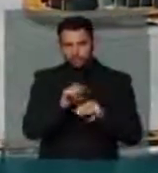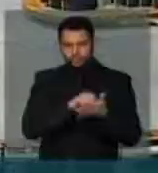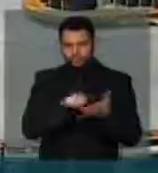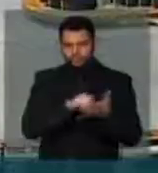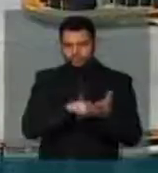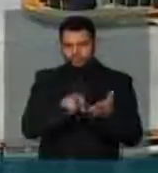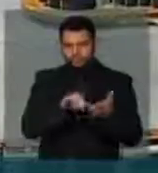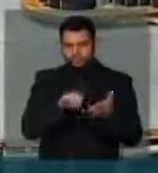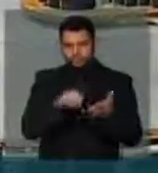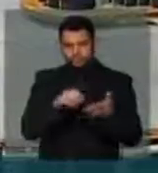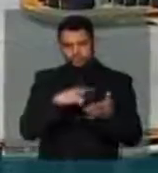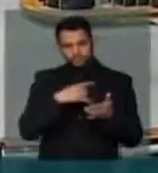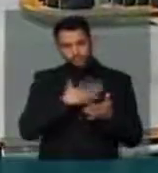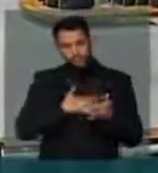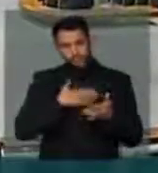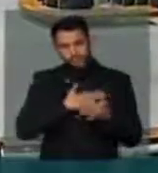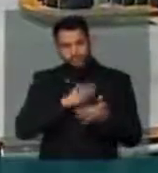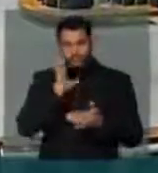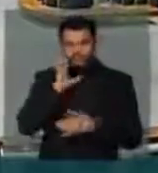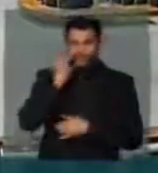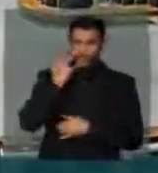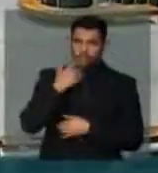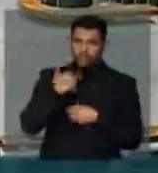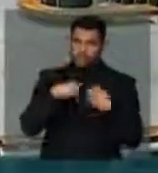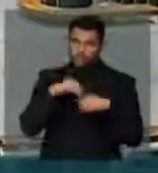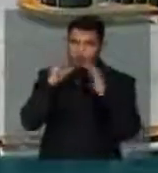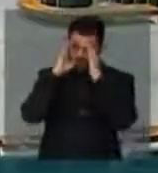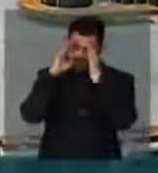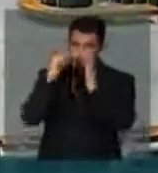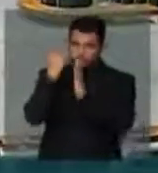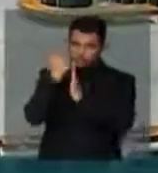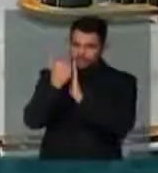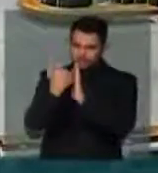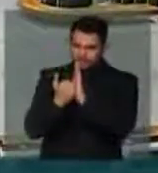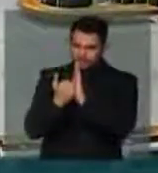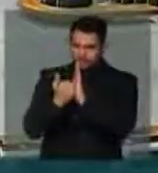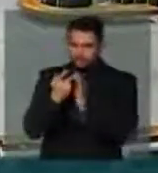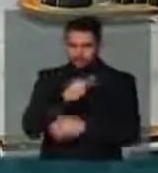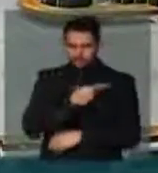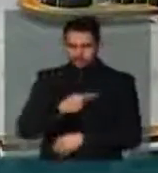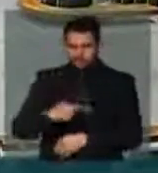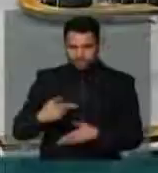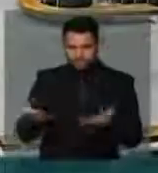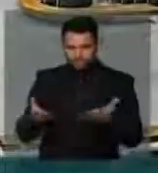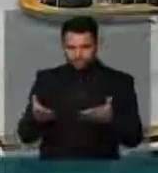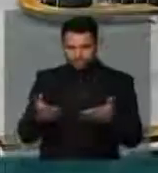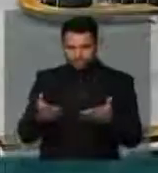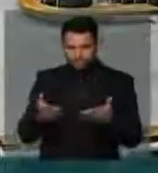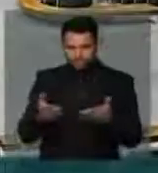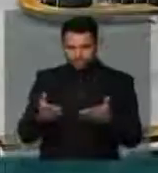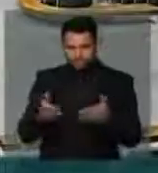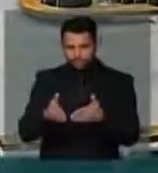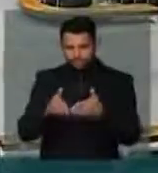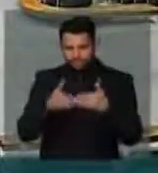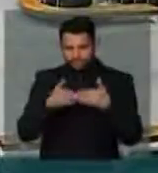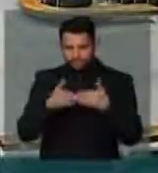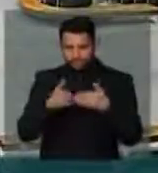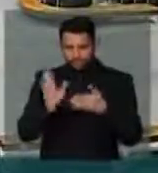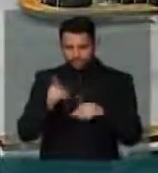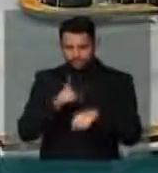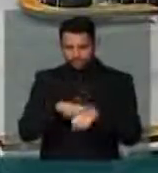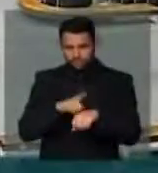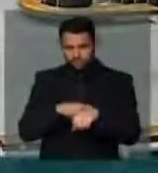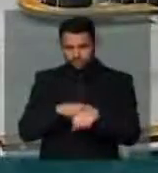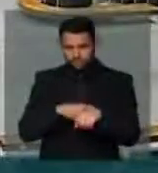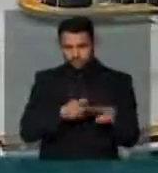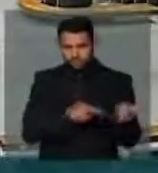expediente de repente não gostarem dessa decisão, mas eu tenho que seguir aqui o regimento. Presidente, eu queria o seguinte, já que o tempo não deu,